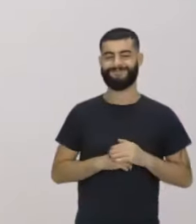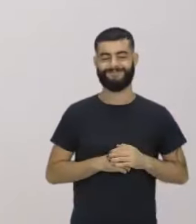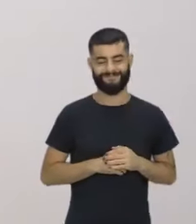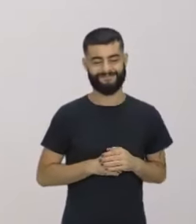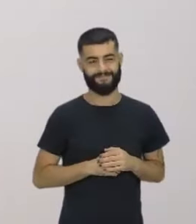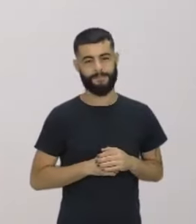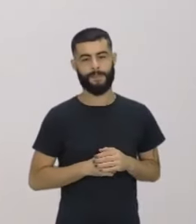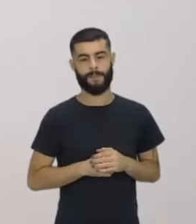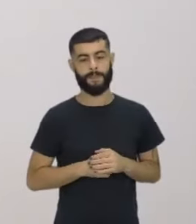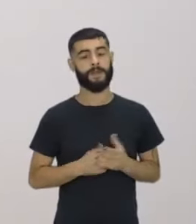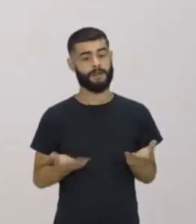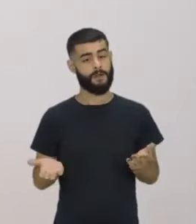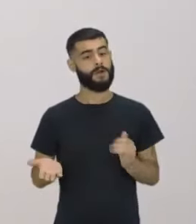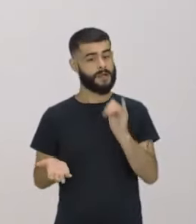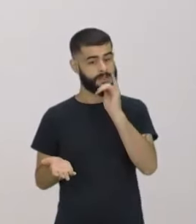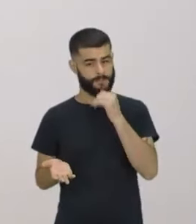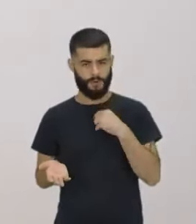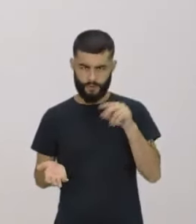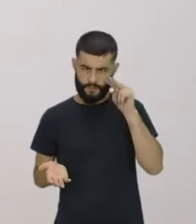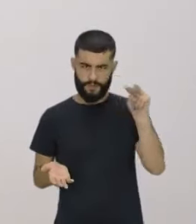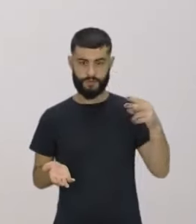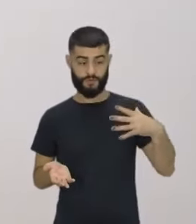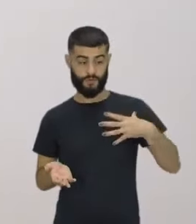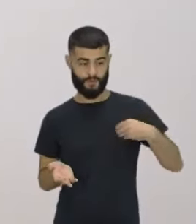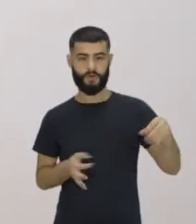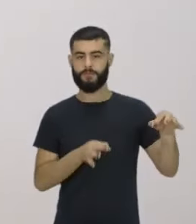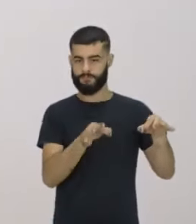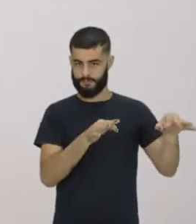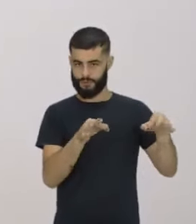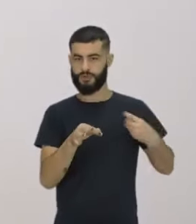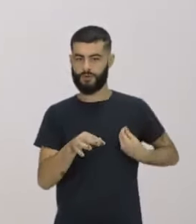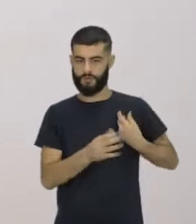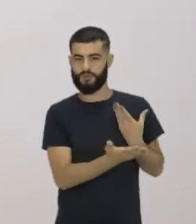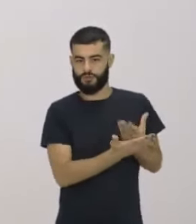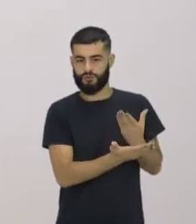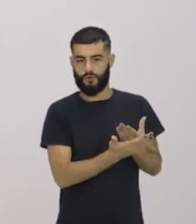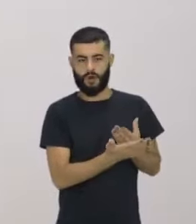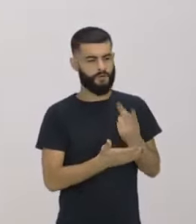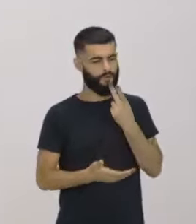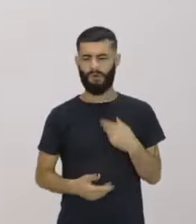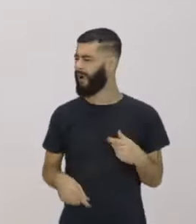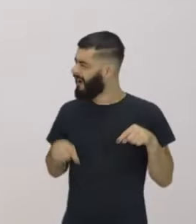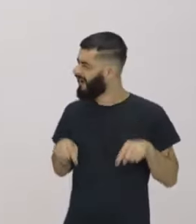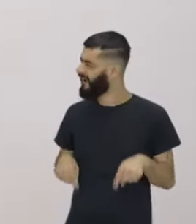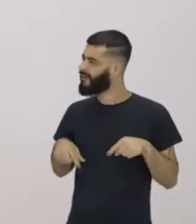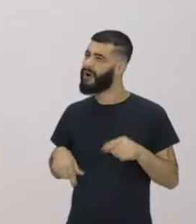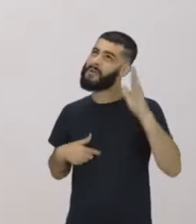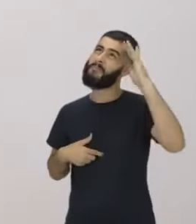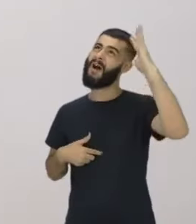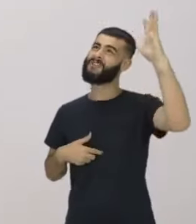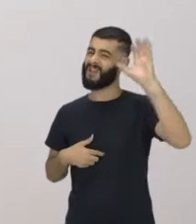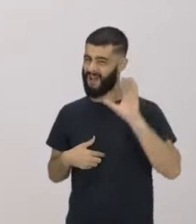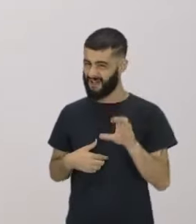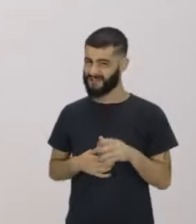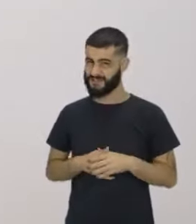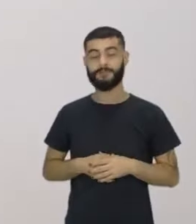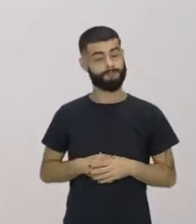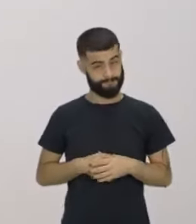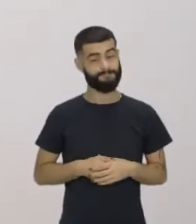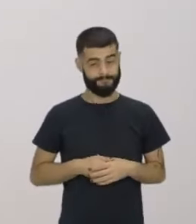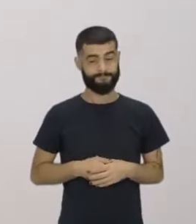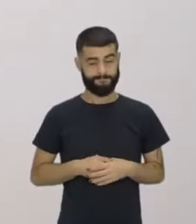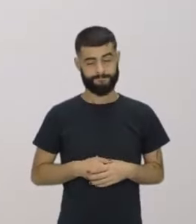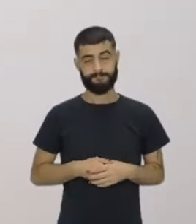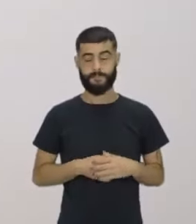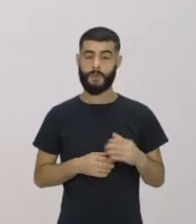meus filhos estão tendo o Projeto de Vida e aí eu ouvi o meu filho de 8 anos falando, mas agora tem que pensar nisso? Exato. Pode